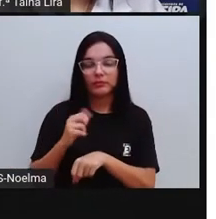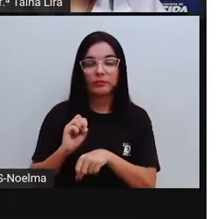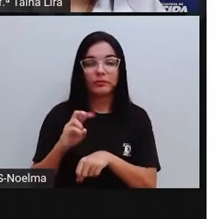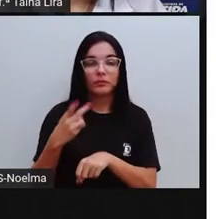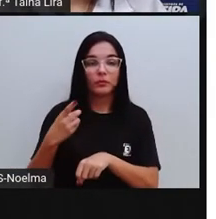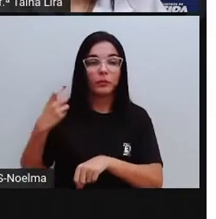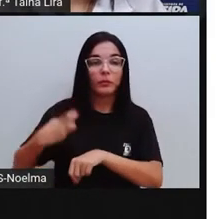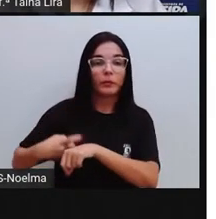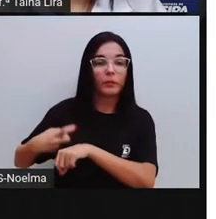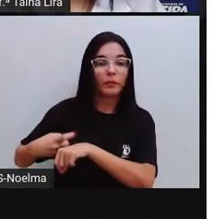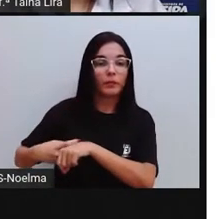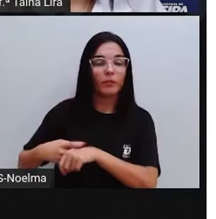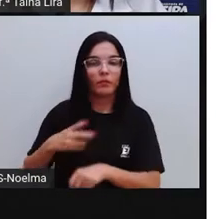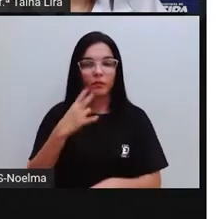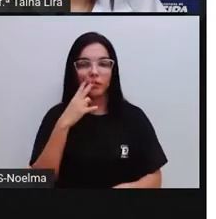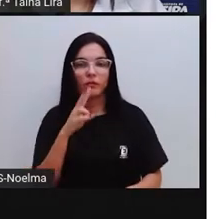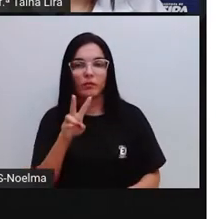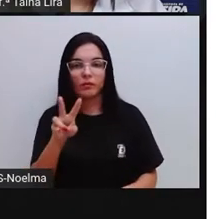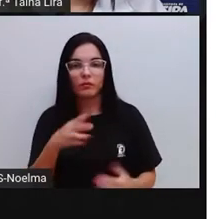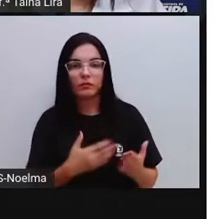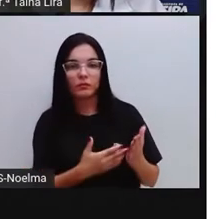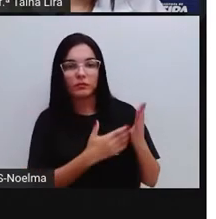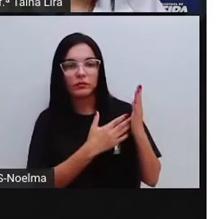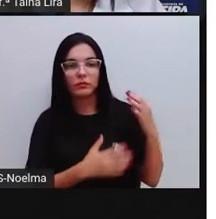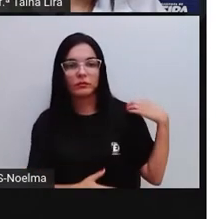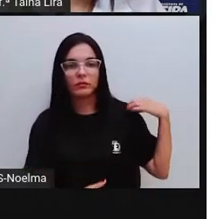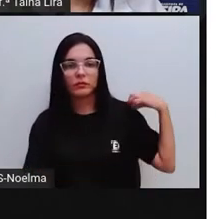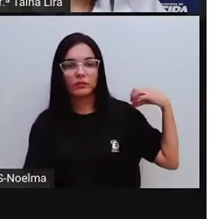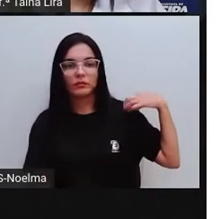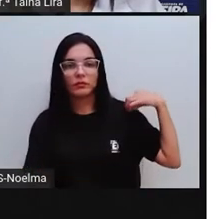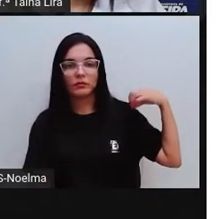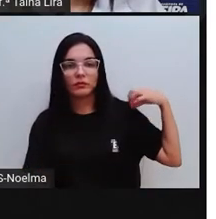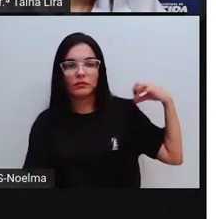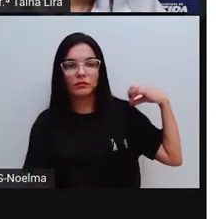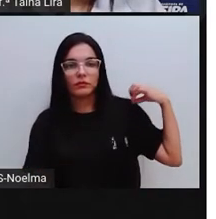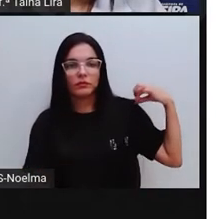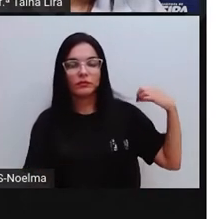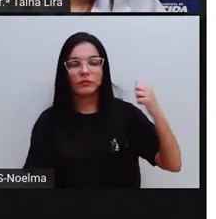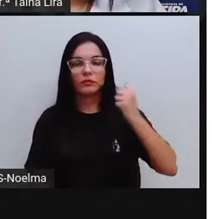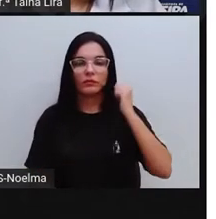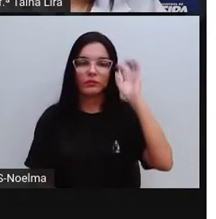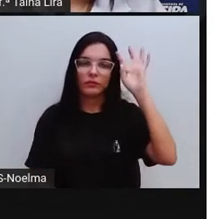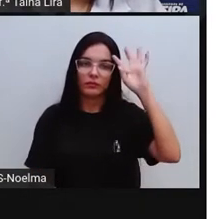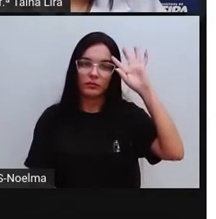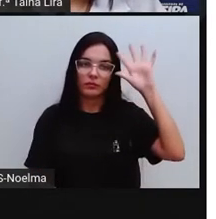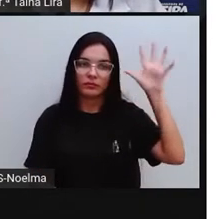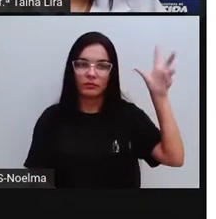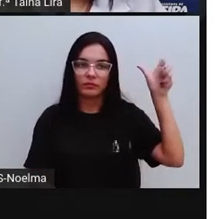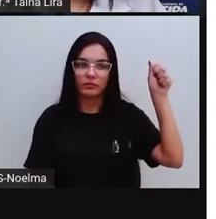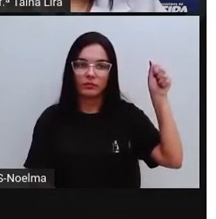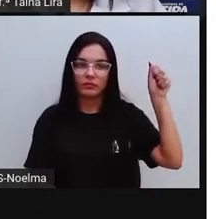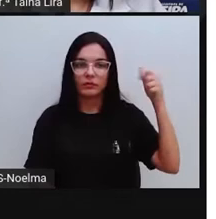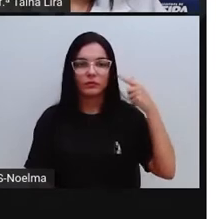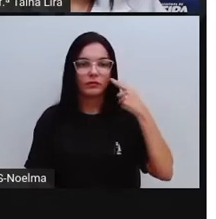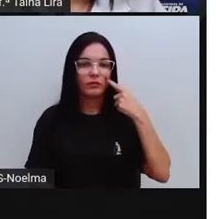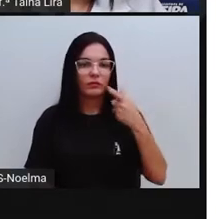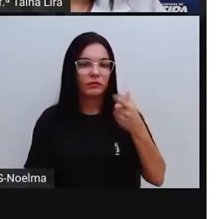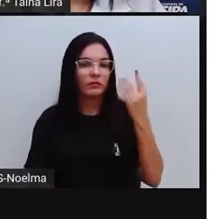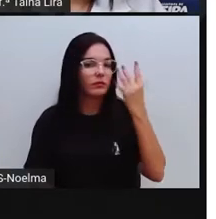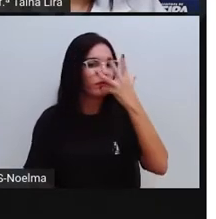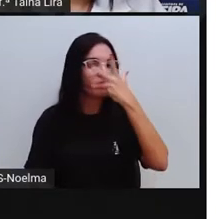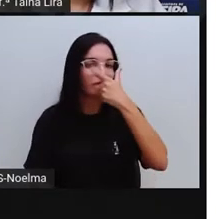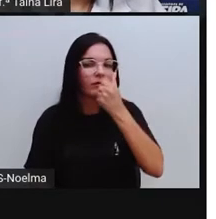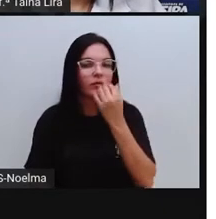Então, olha lá, um tecido africano, observem as estampas. Olha lá, olha as estampas